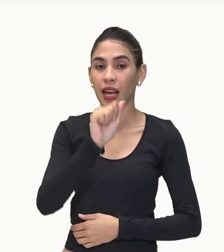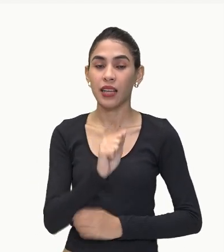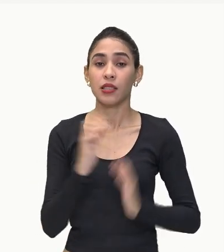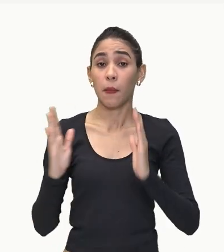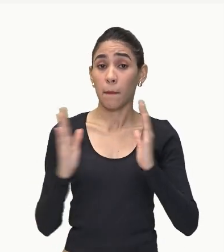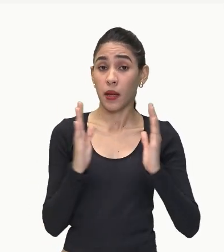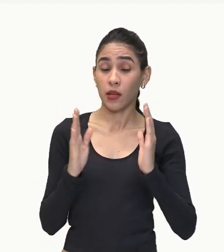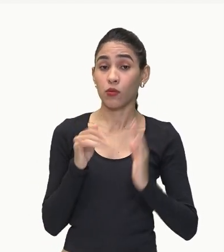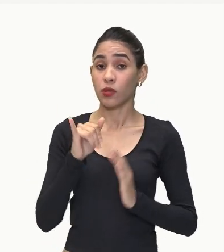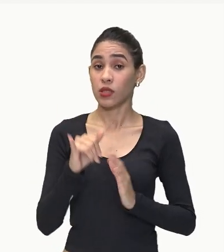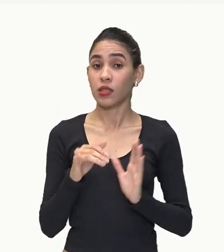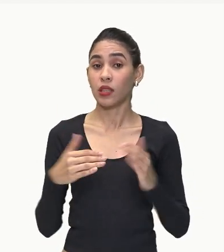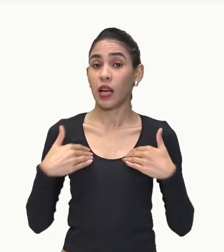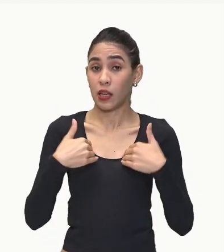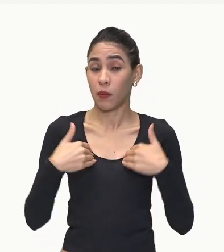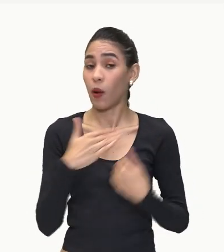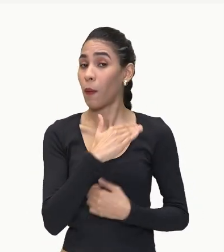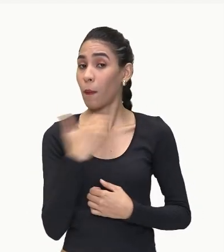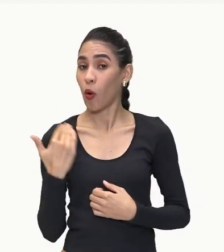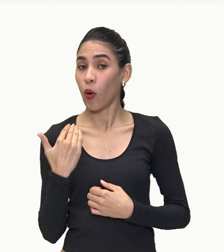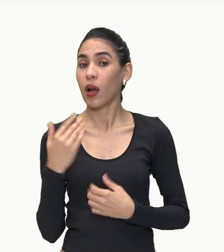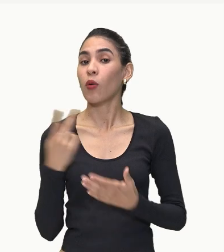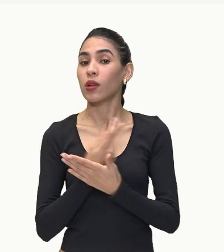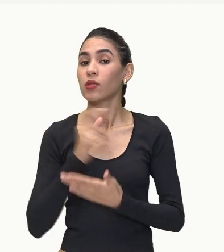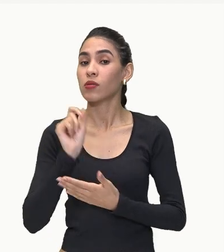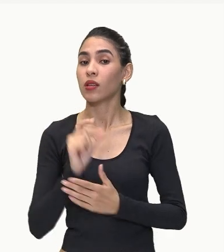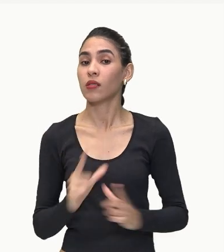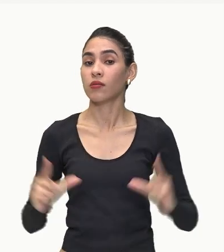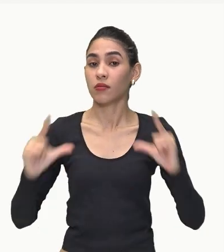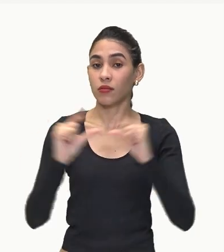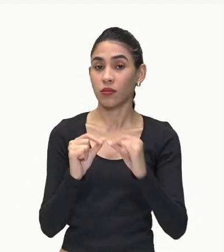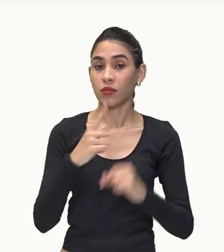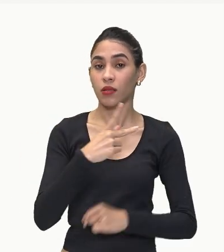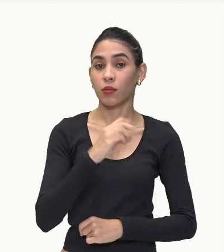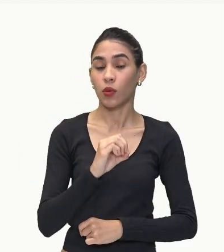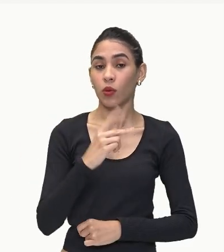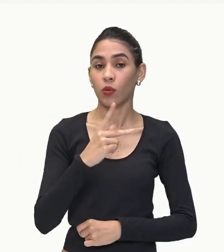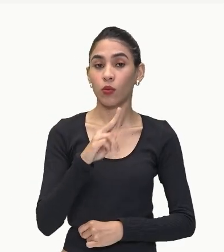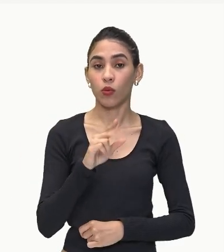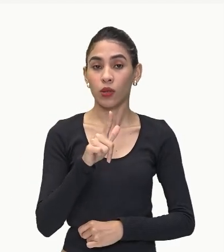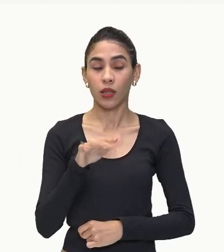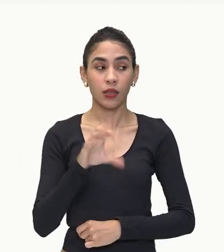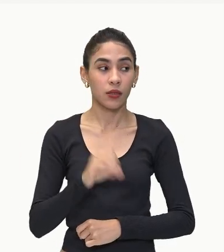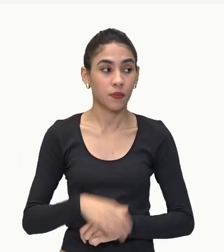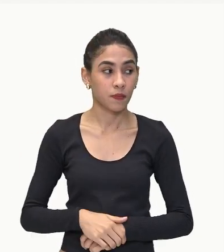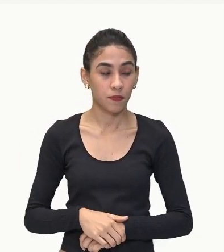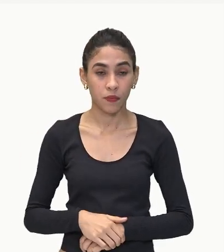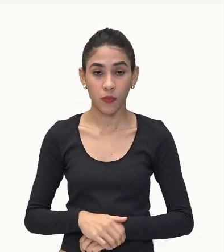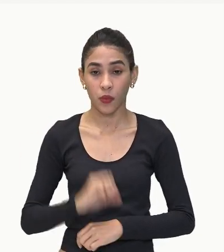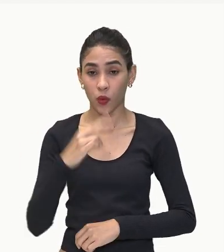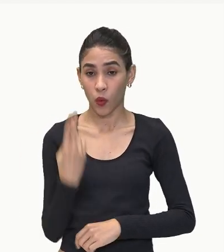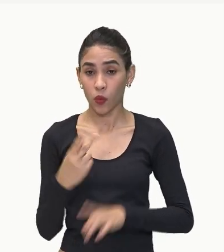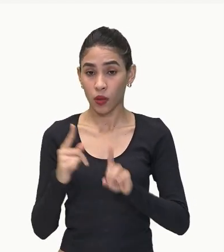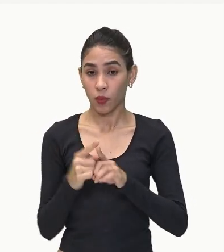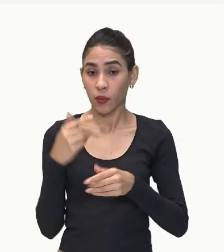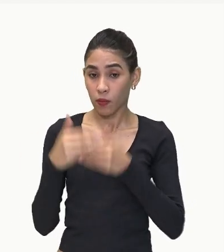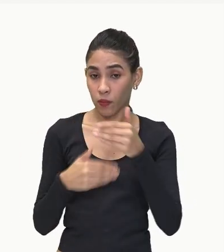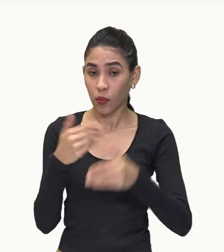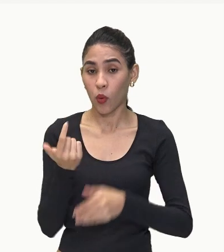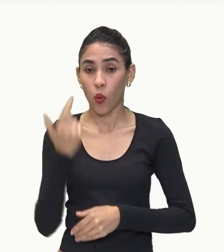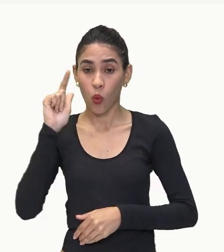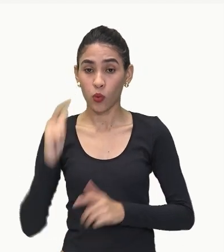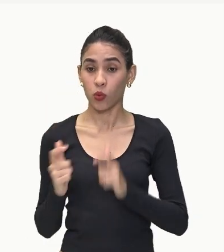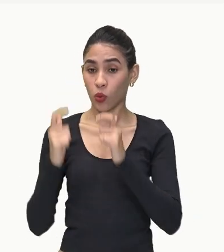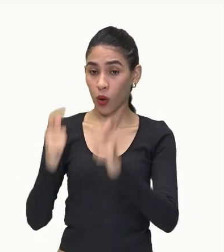quando ele Morre O que acontece Reduz a população Ou quando ele Vai para outro lugar Né? No processo De imigração